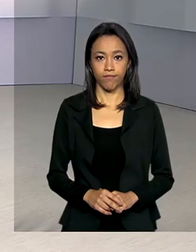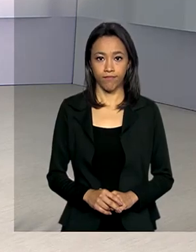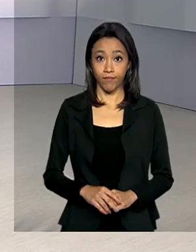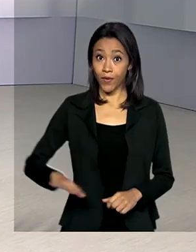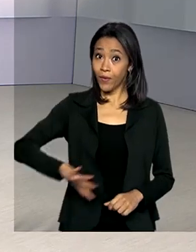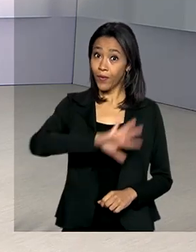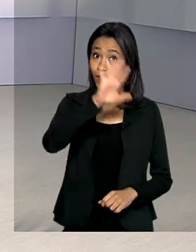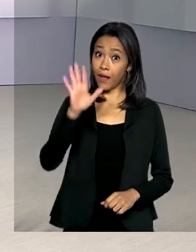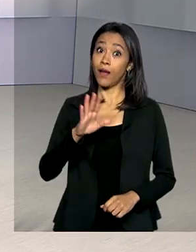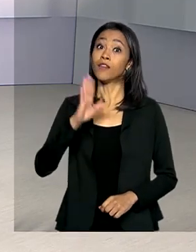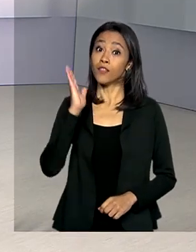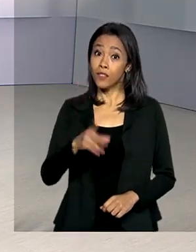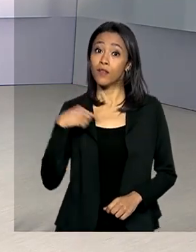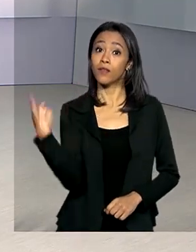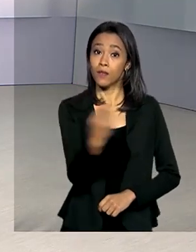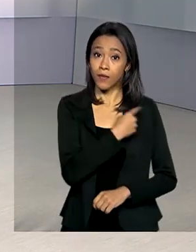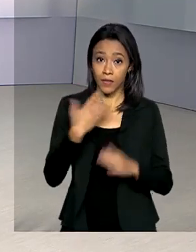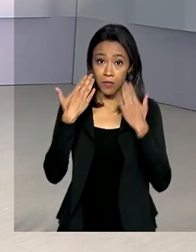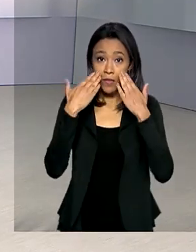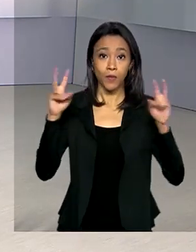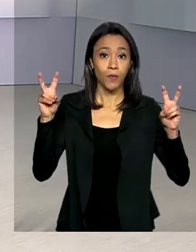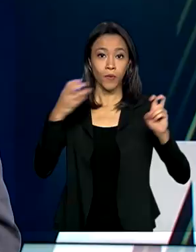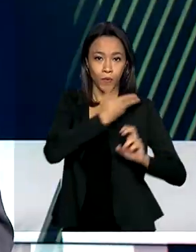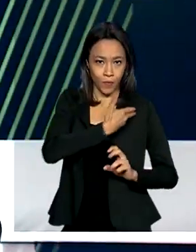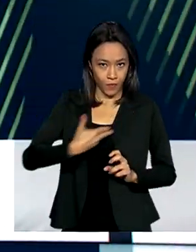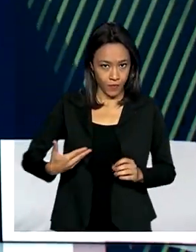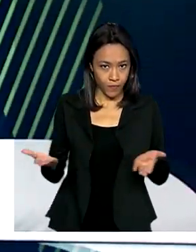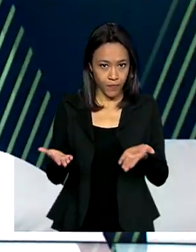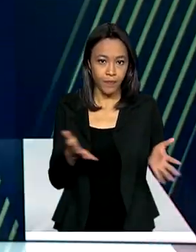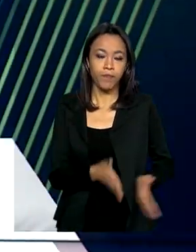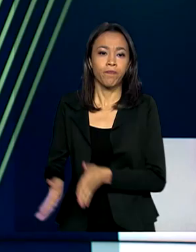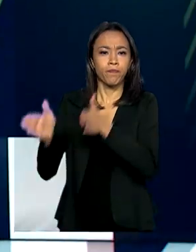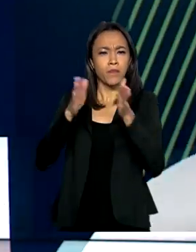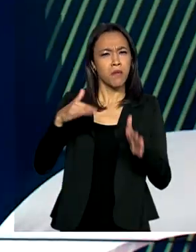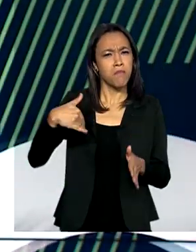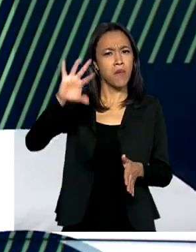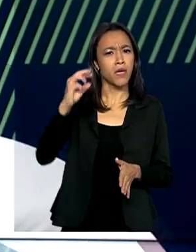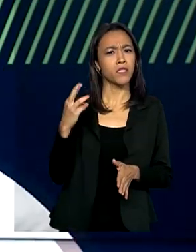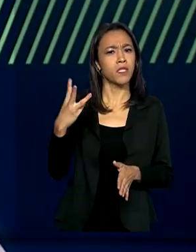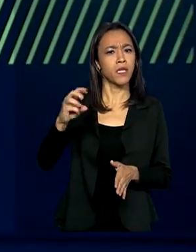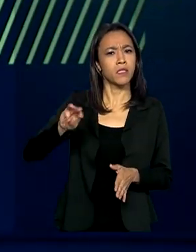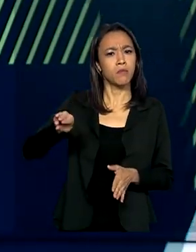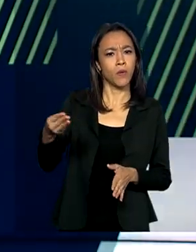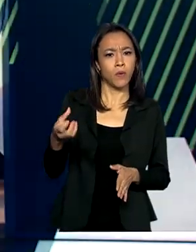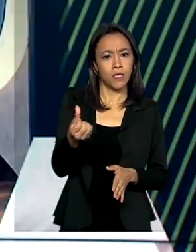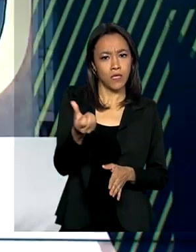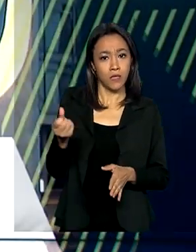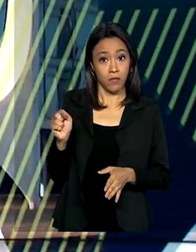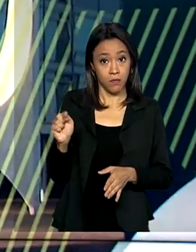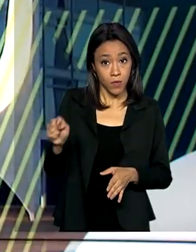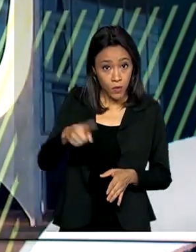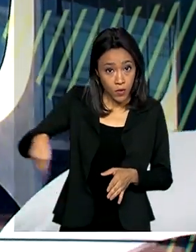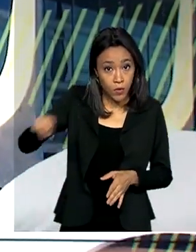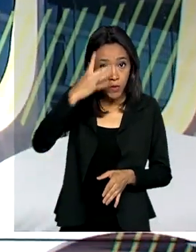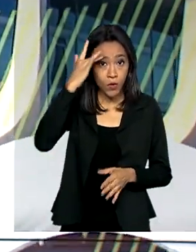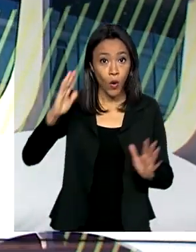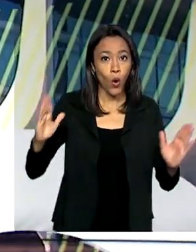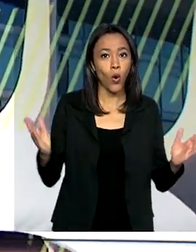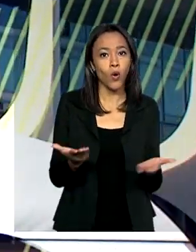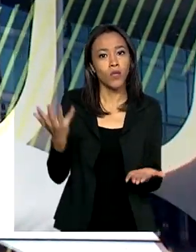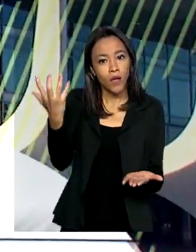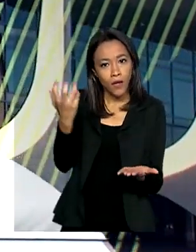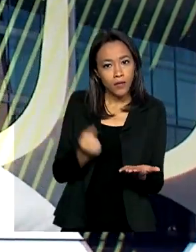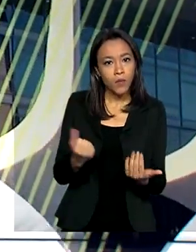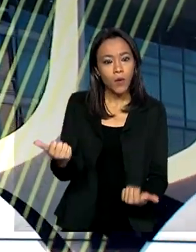Olá, já estamos no ar com o governo agora. Mais 3 milhões e 600 mil pessoas recebem hoje o